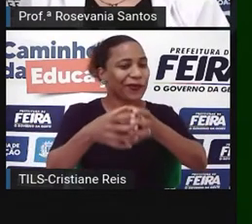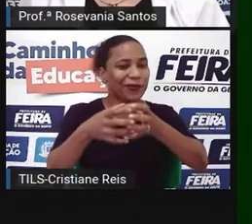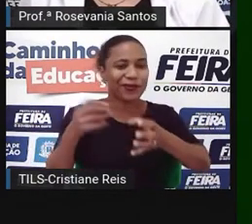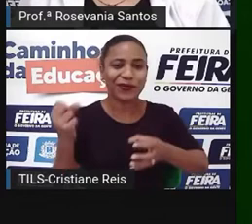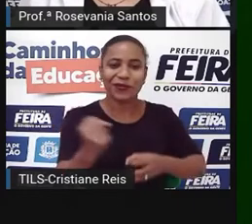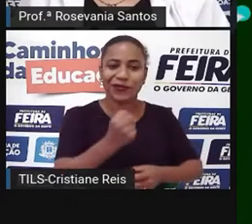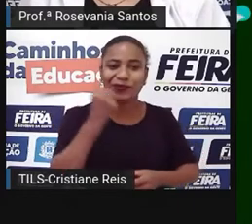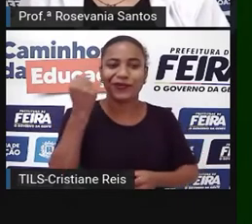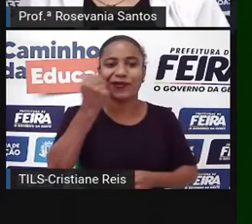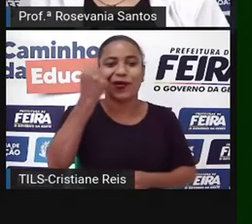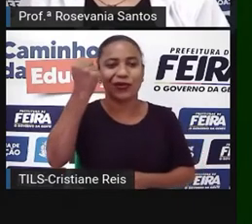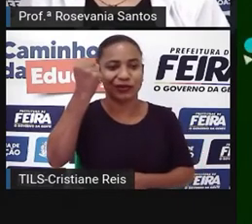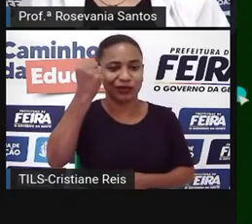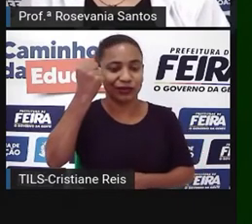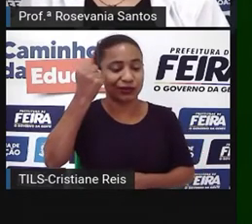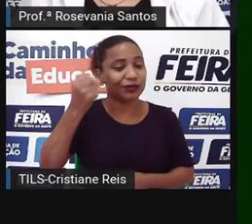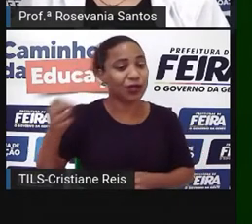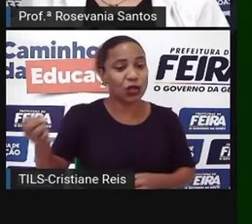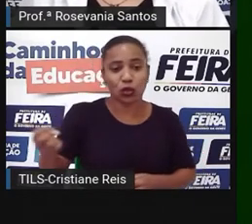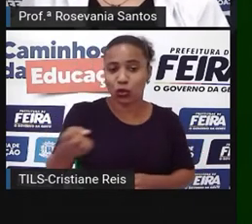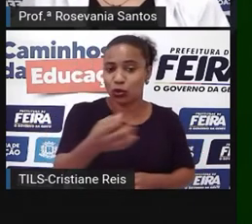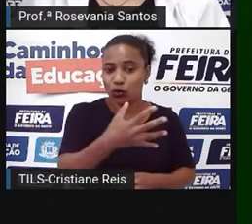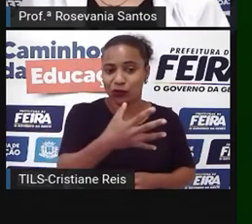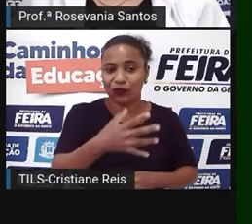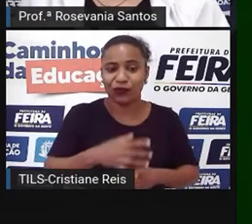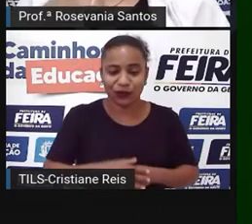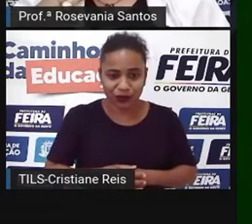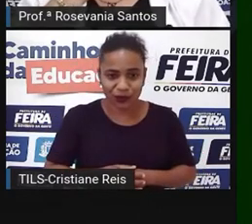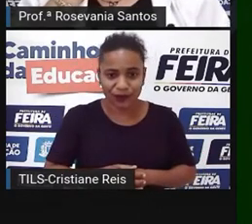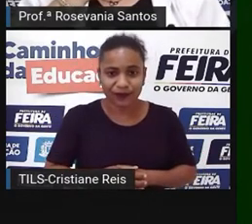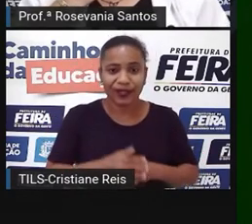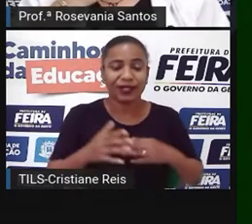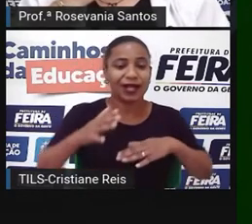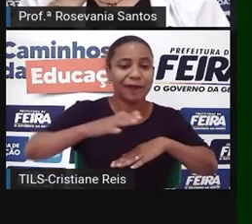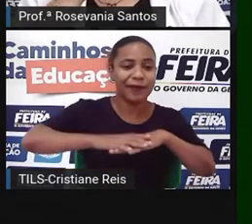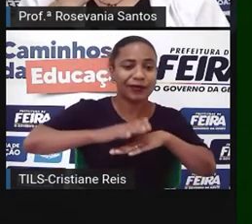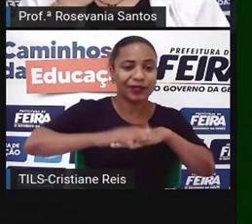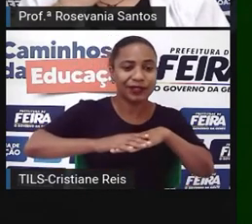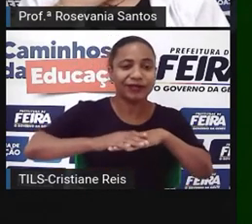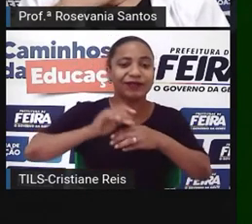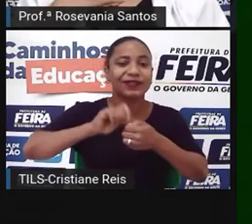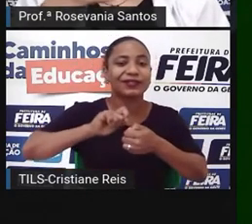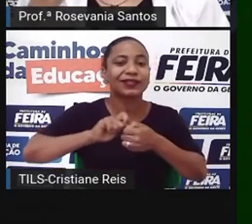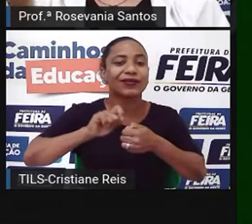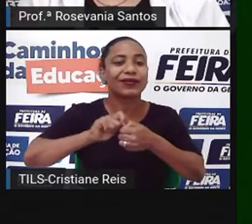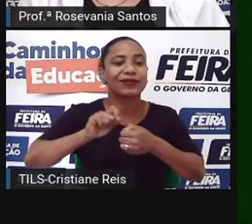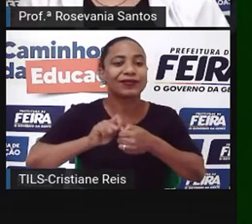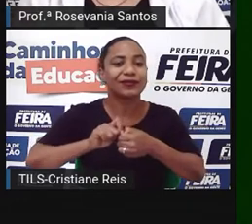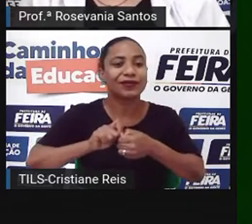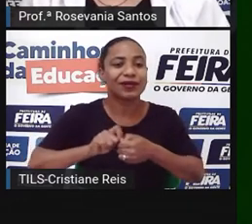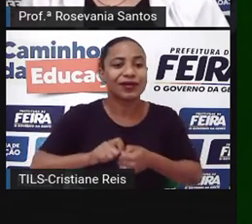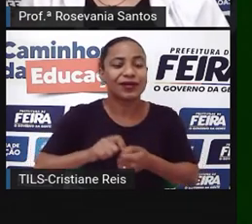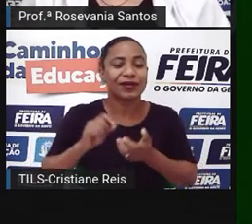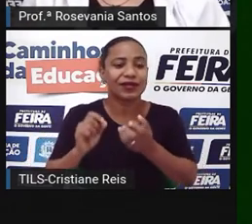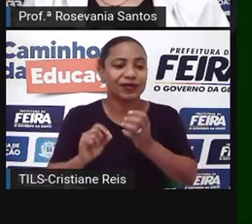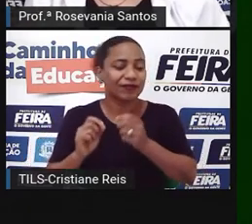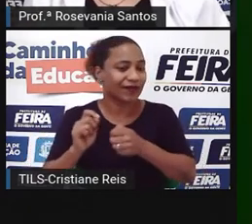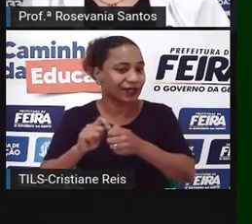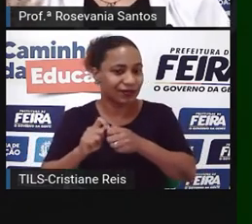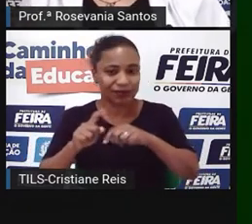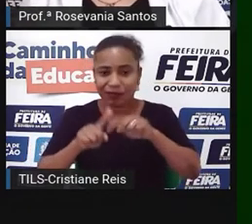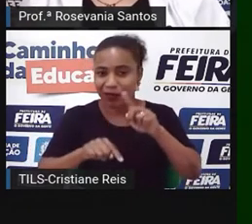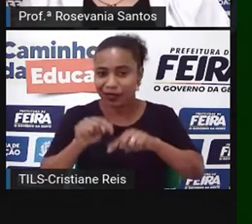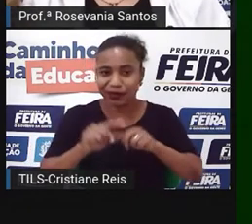países aí. Mas eles são países pautados no setor primário. Então o que que eles estão indo lá? Vão criar alguma mercadoria?